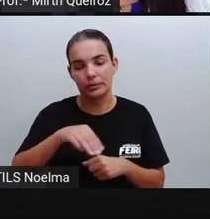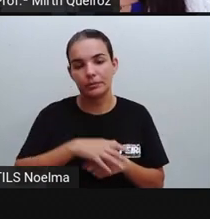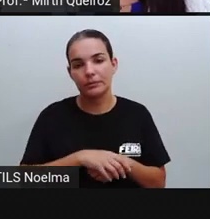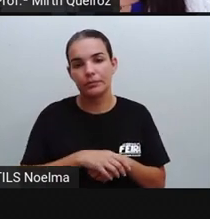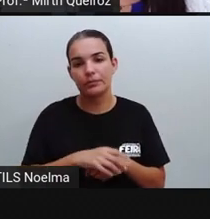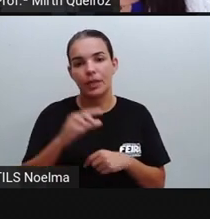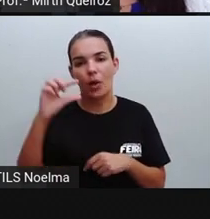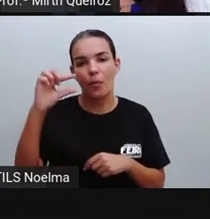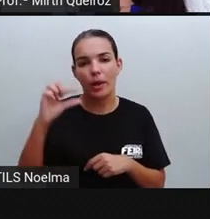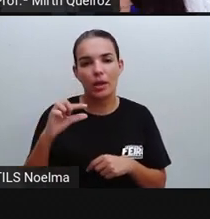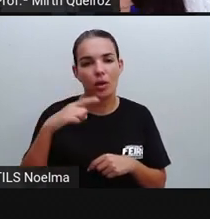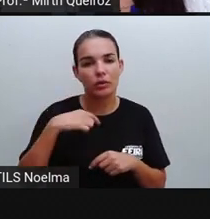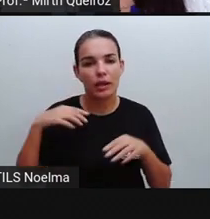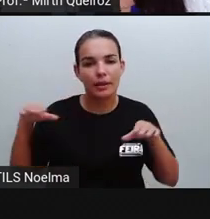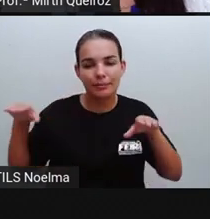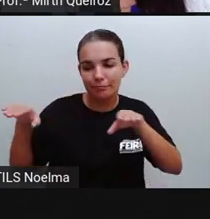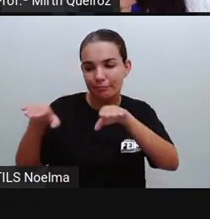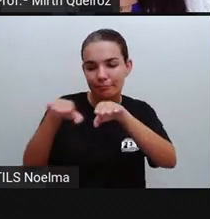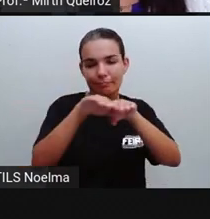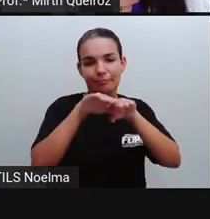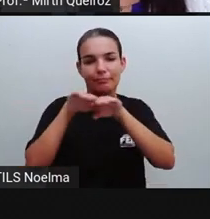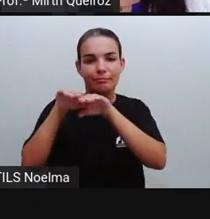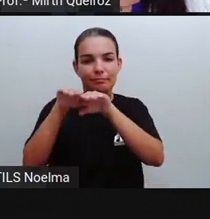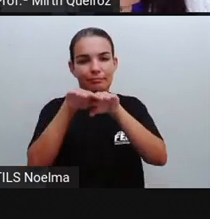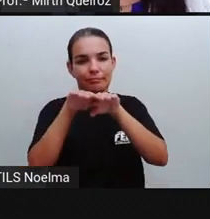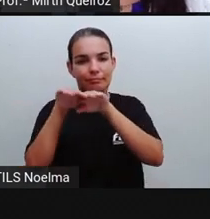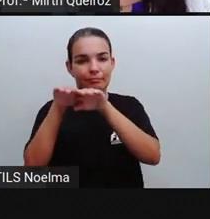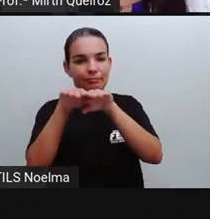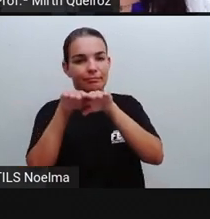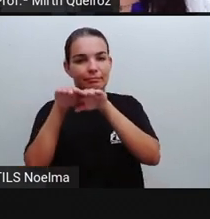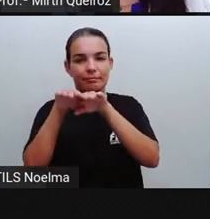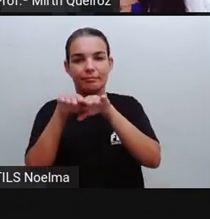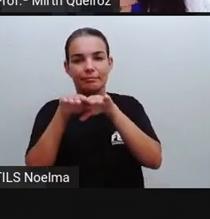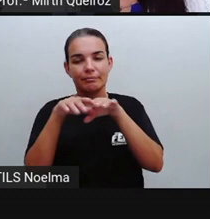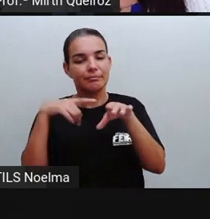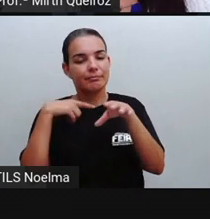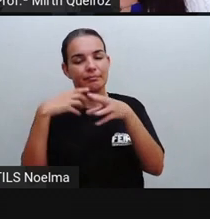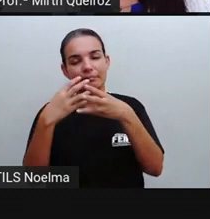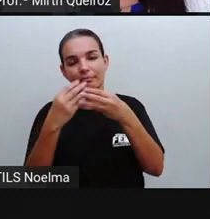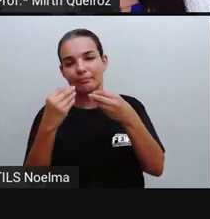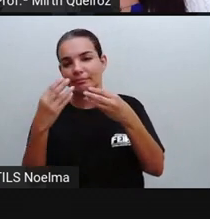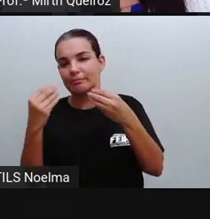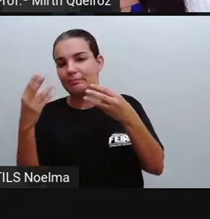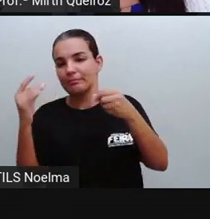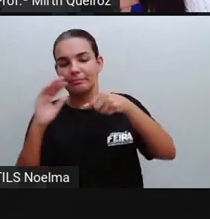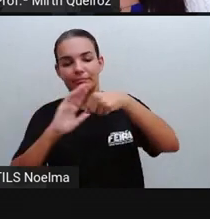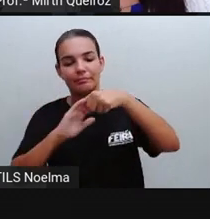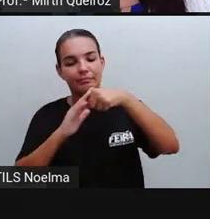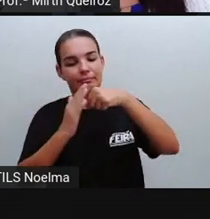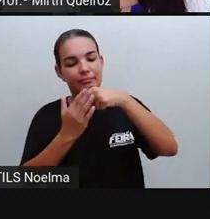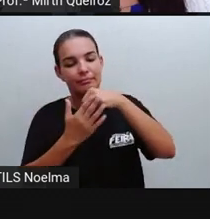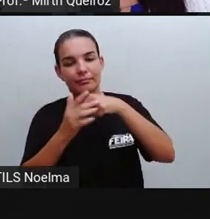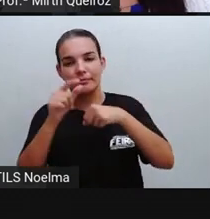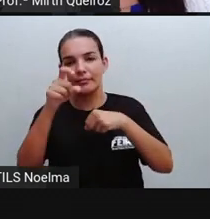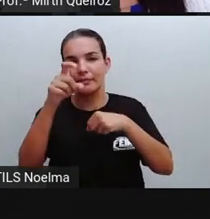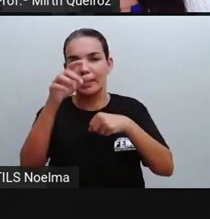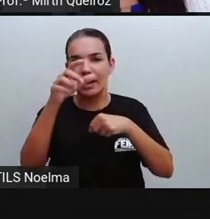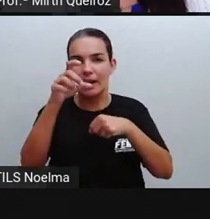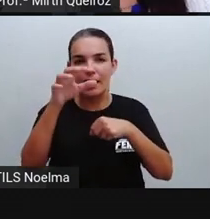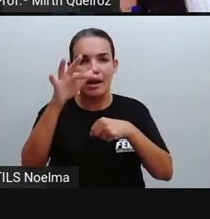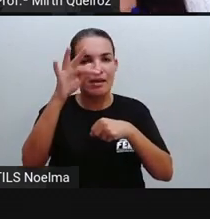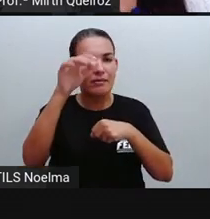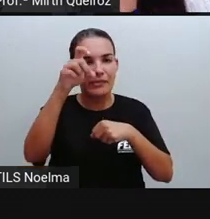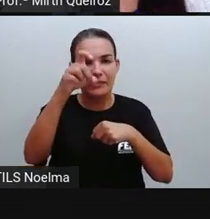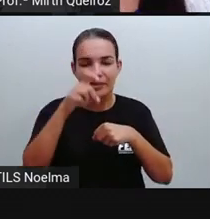menor, aí nós temos o empate, né? Nós temos aí o Conjunto Ceira 10, Mochila, Olhos d'Água, Papagaio,